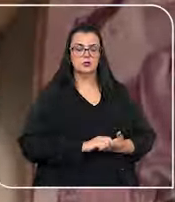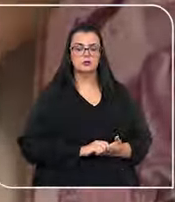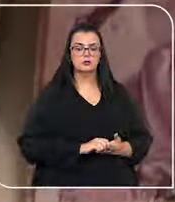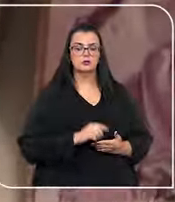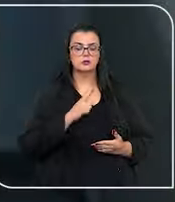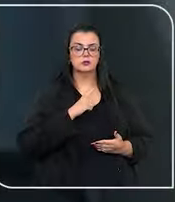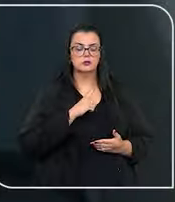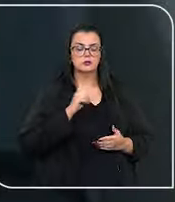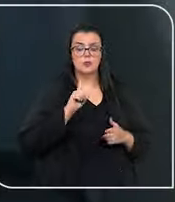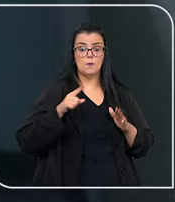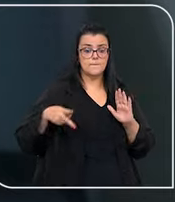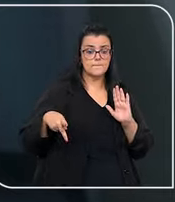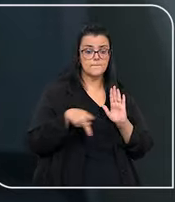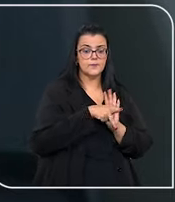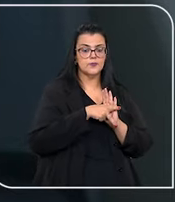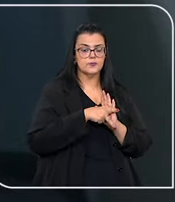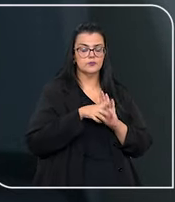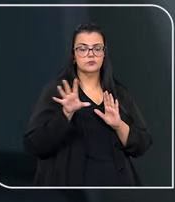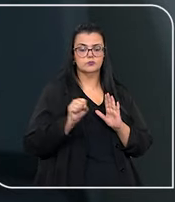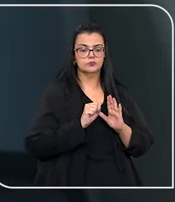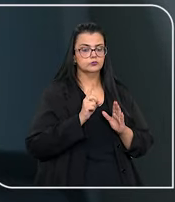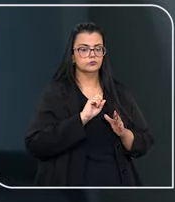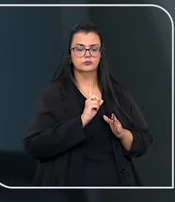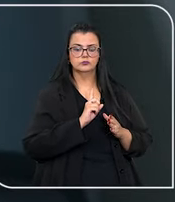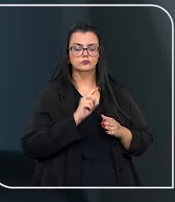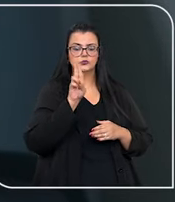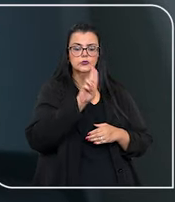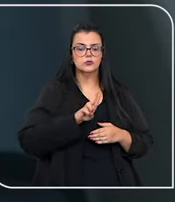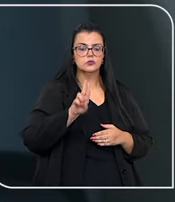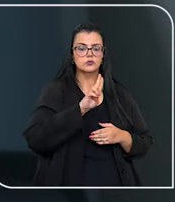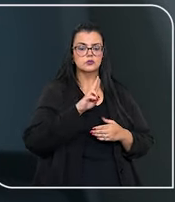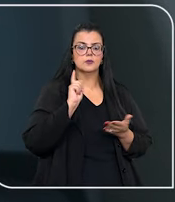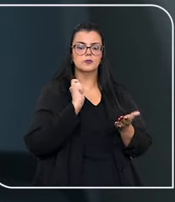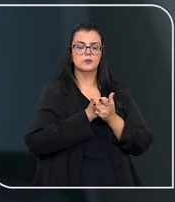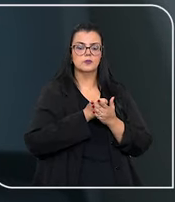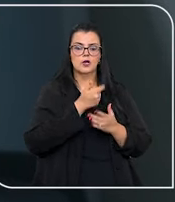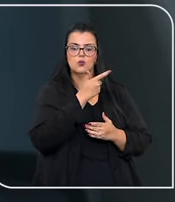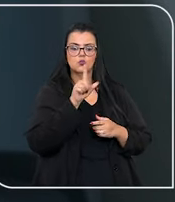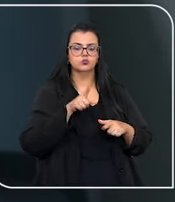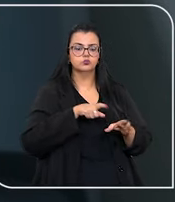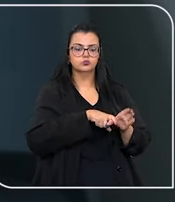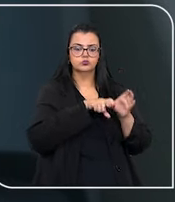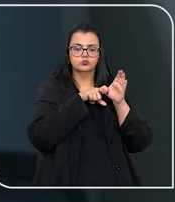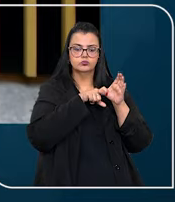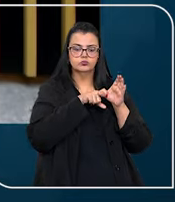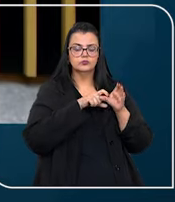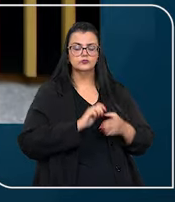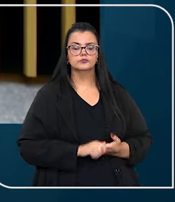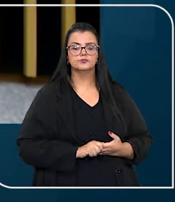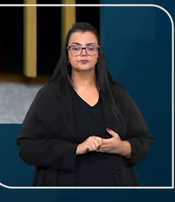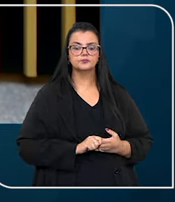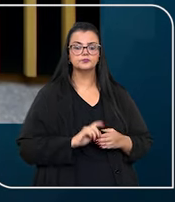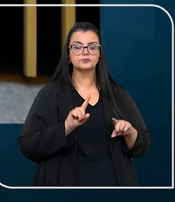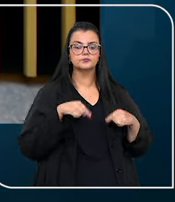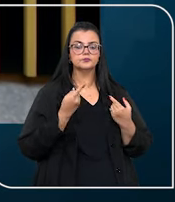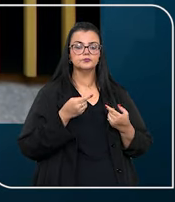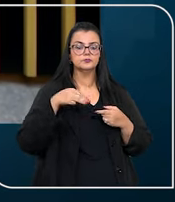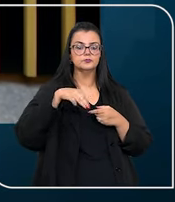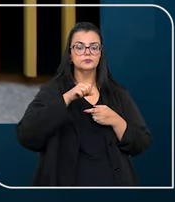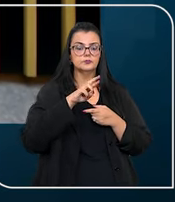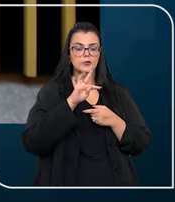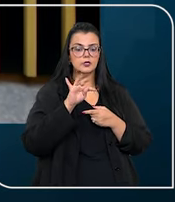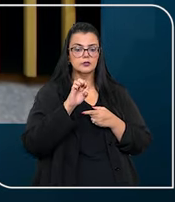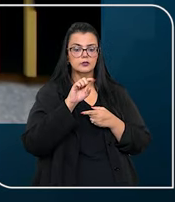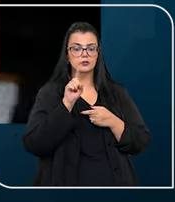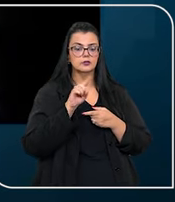salários mínimos é empenhorável, ou seja, não pode ser usada para pagamento de dívidas. Porém, a ministra